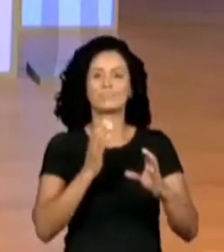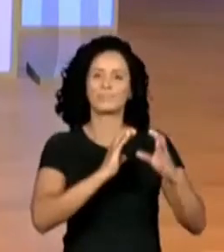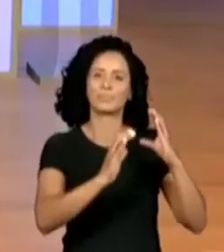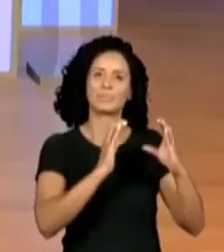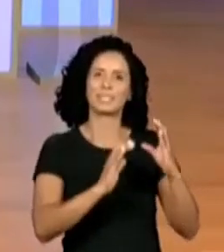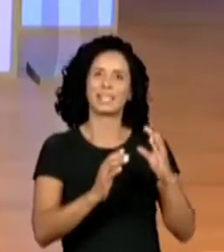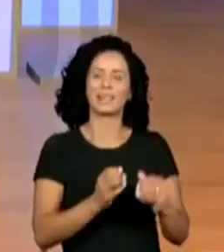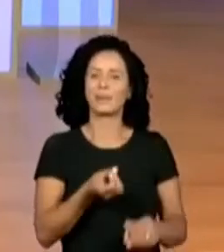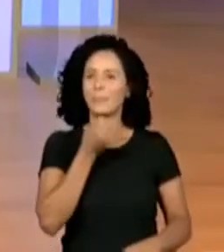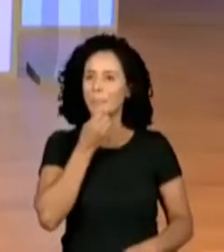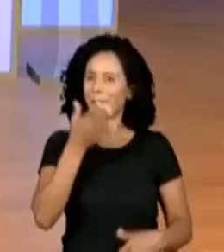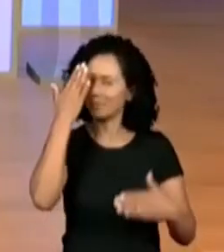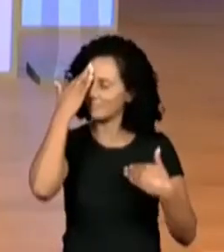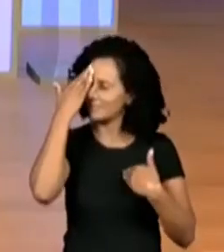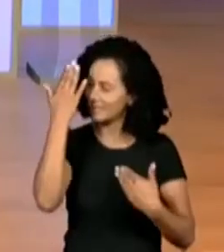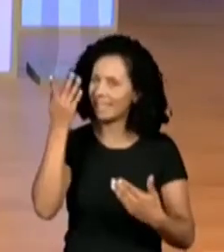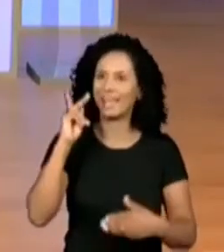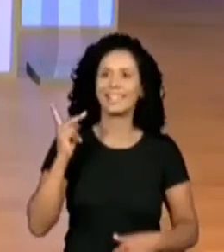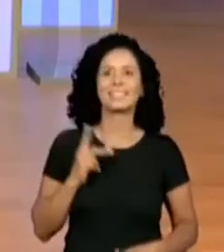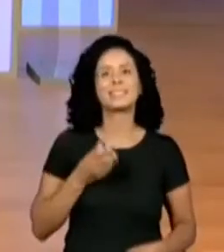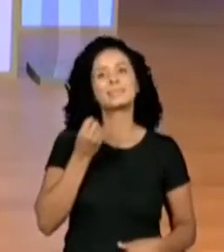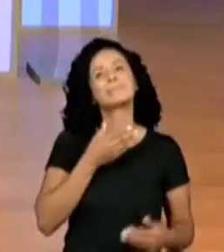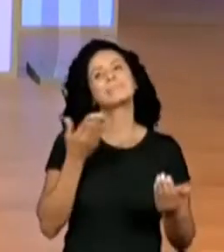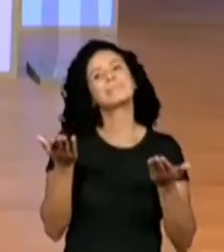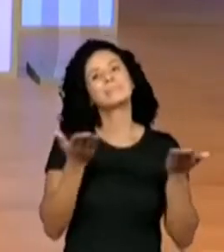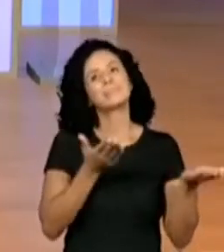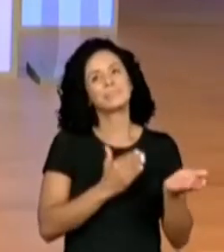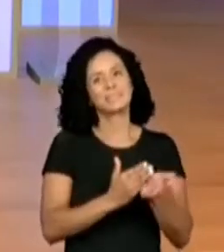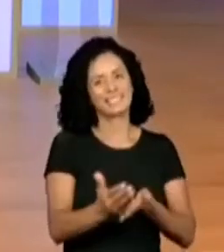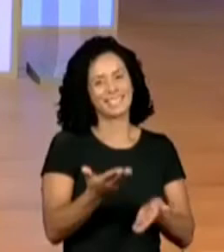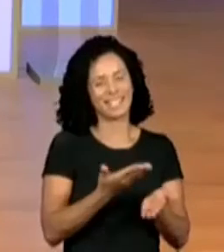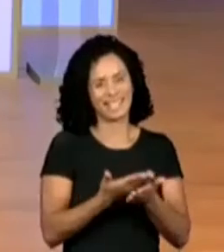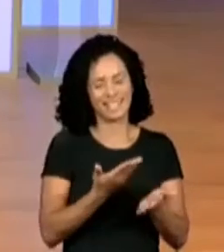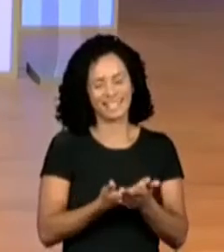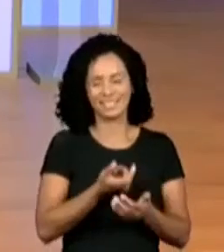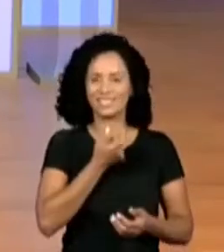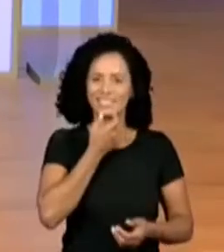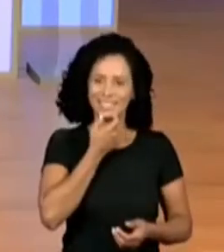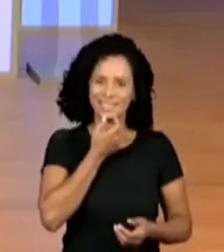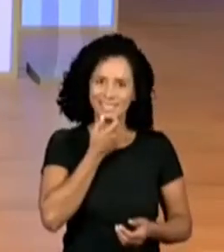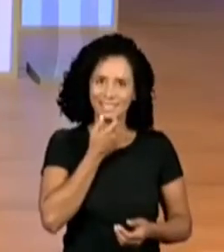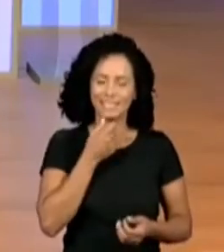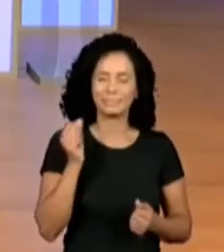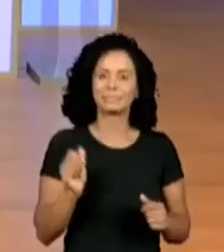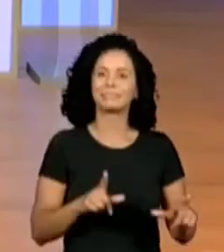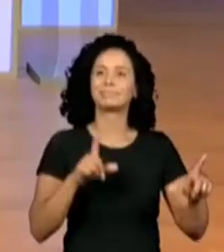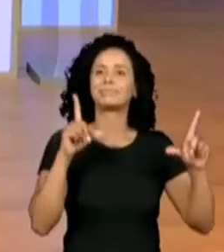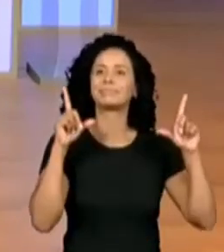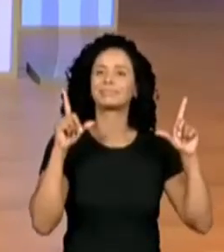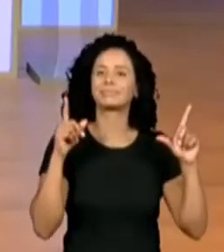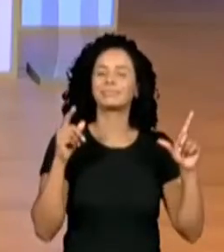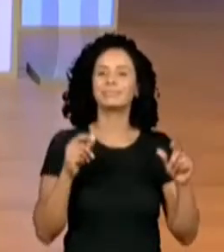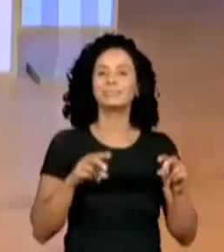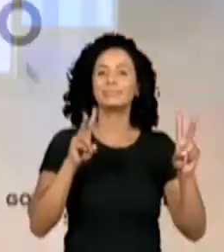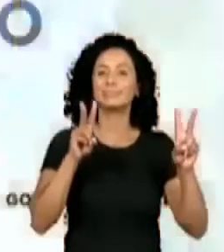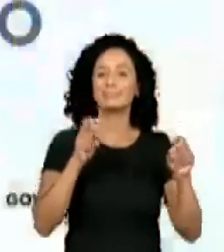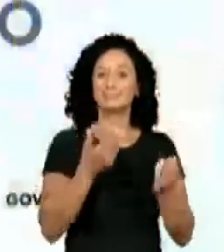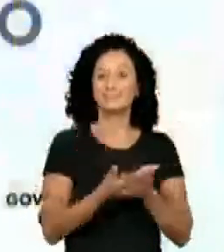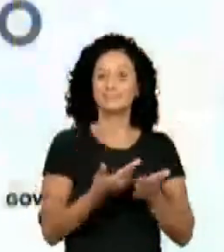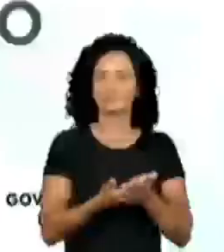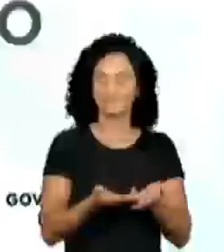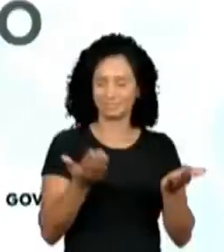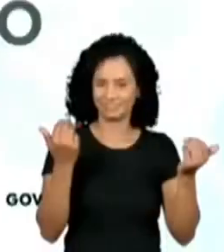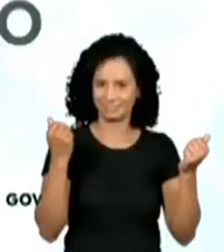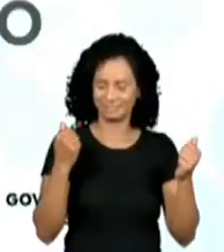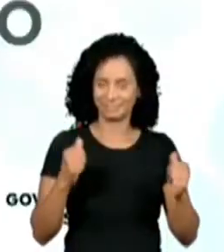Right? So, thanks a lot, Kelly. And let's get started. Vamos começar aqui com a nossa aula de hoje. Vai aparecer na tela para você o nosso título. Let's go,